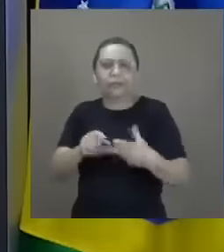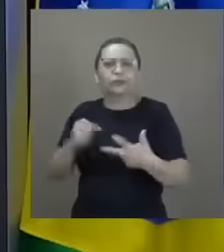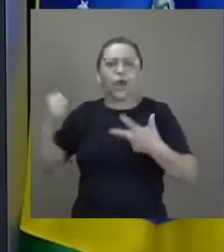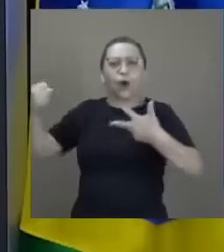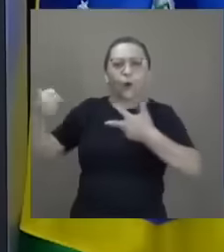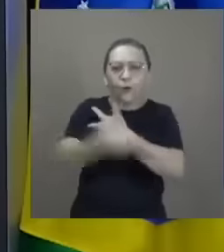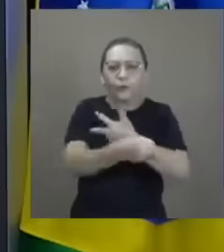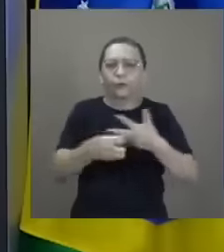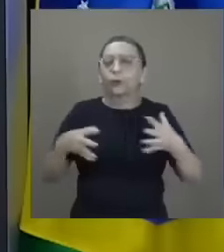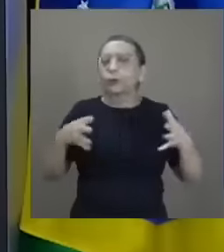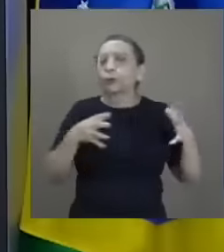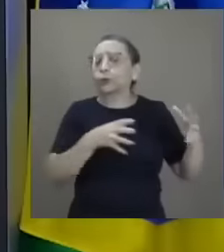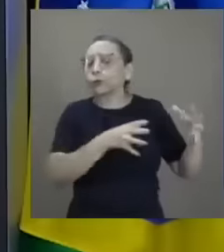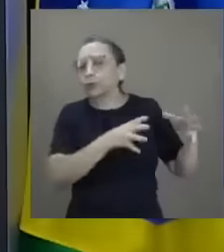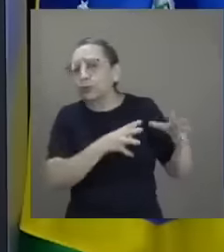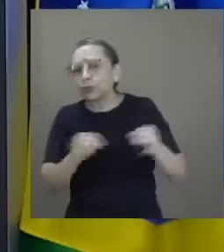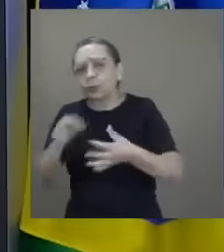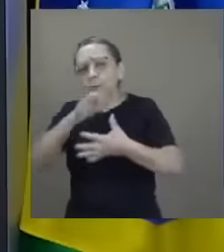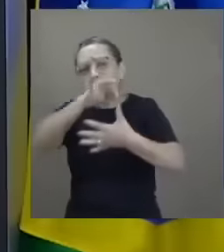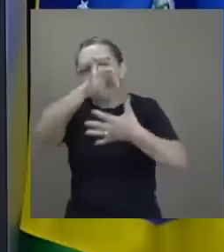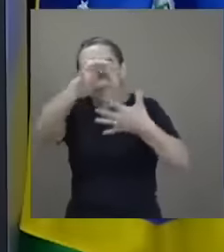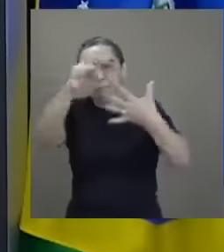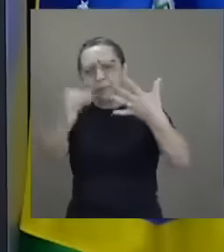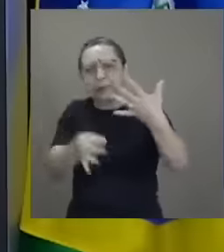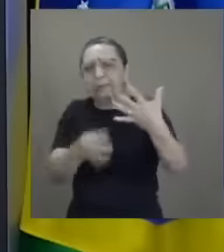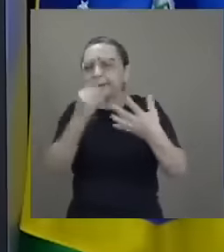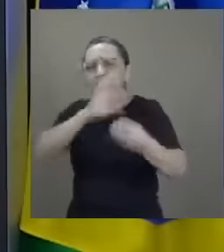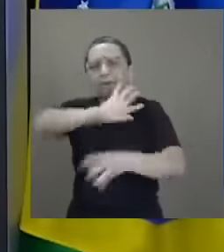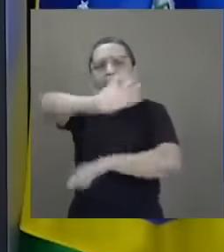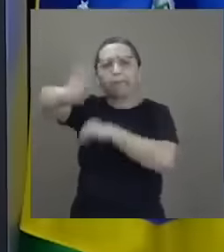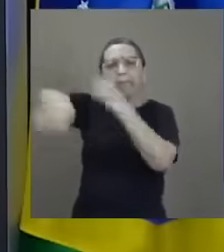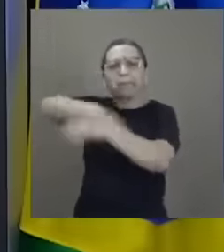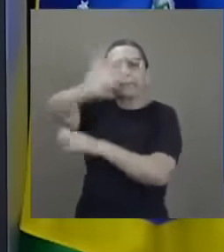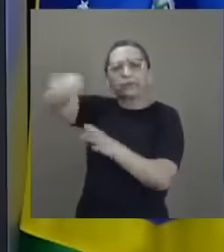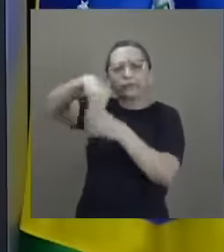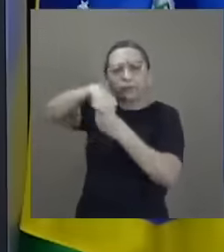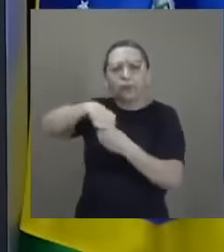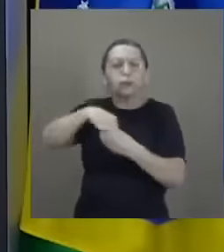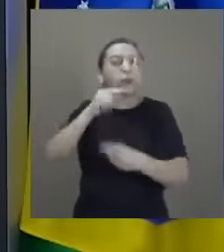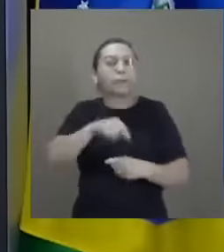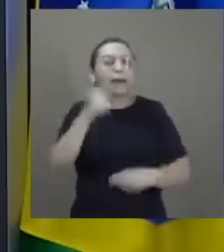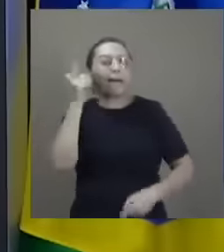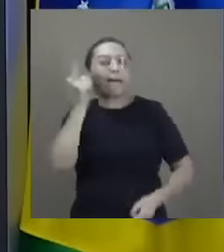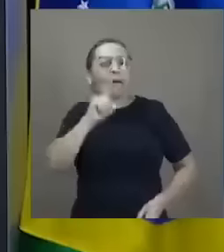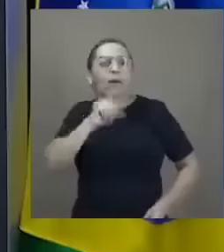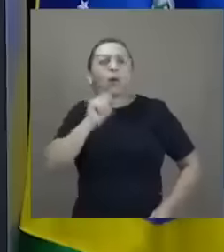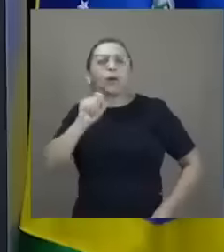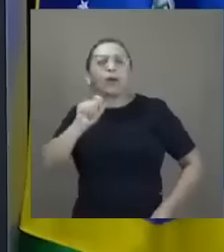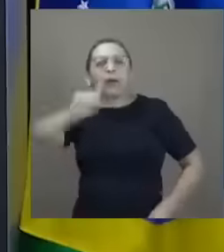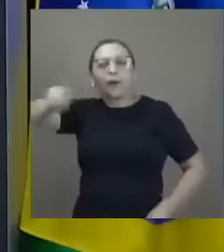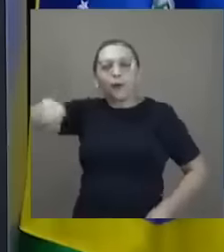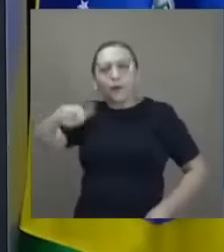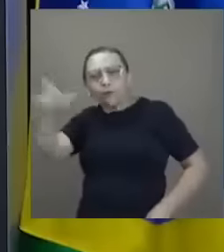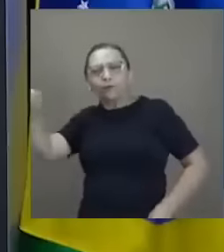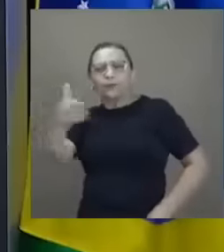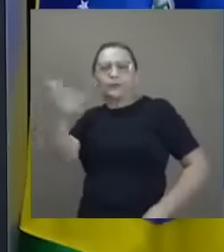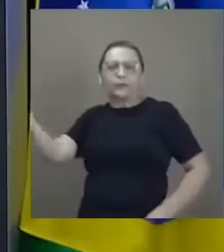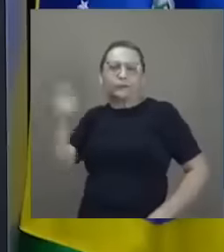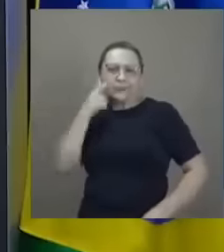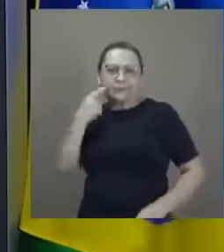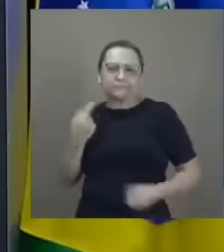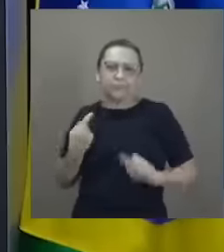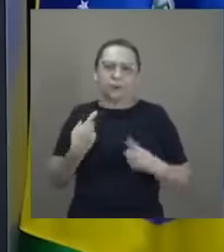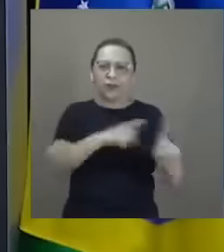tudo está sendo misturado para alcançar indistintamente opositores políticos,